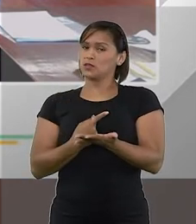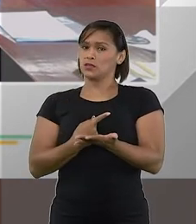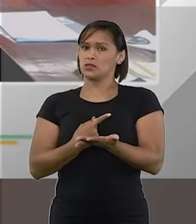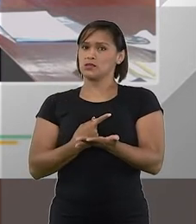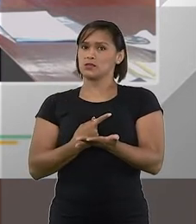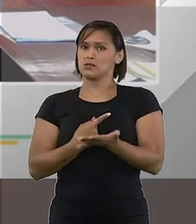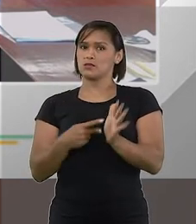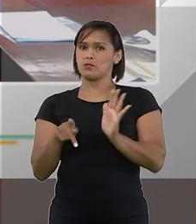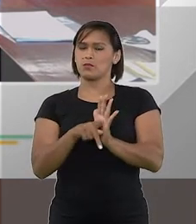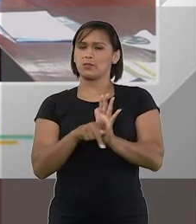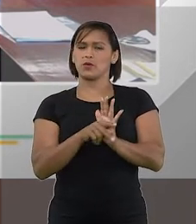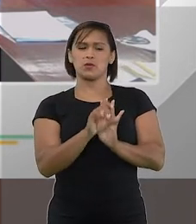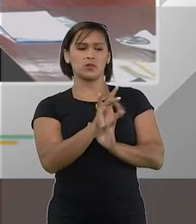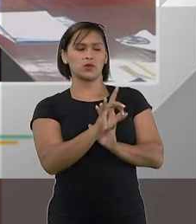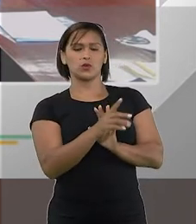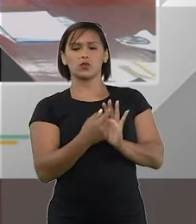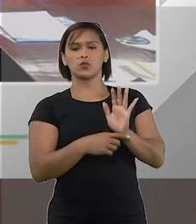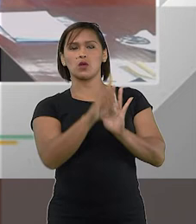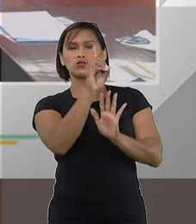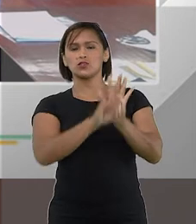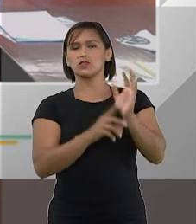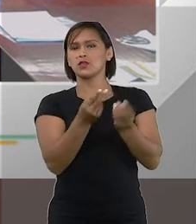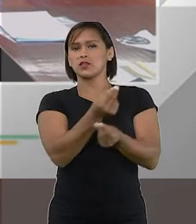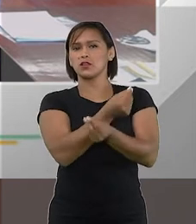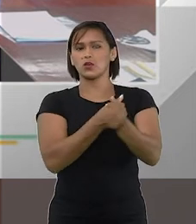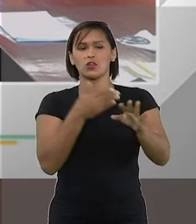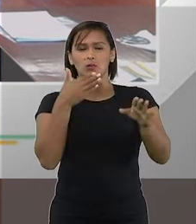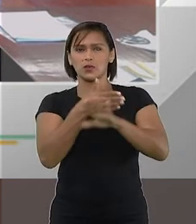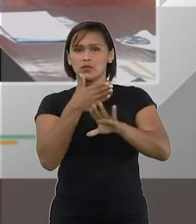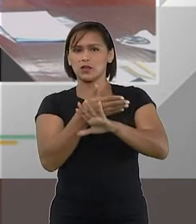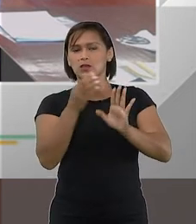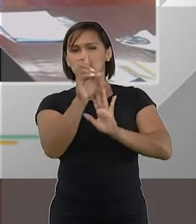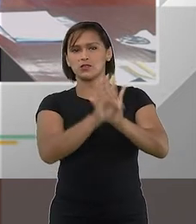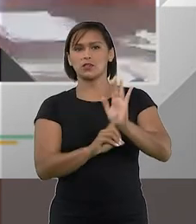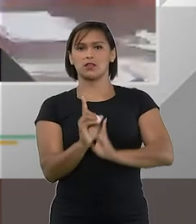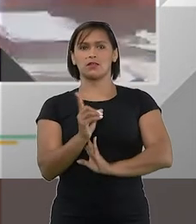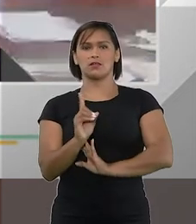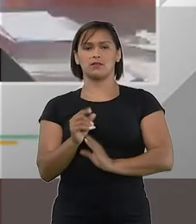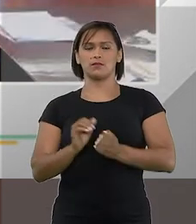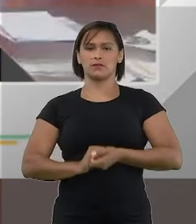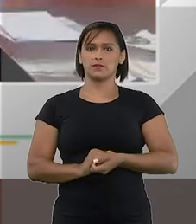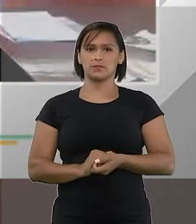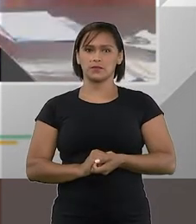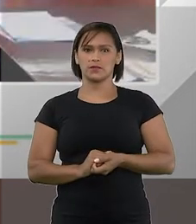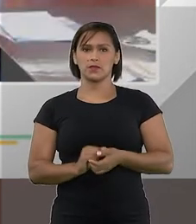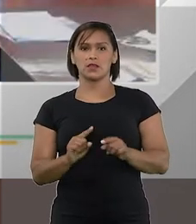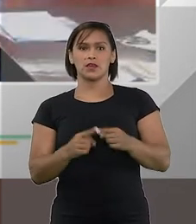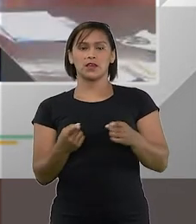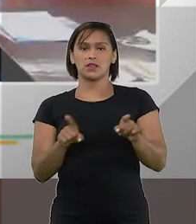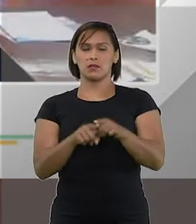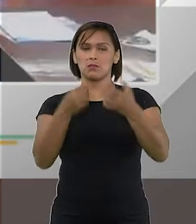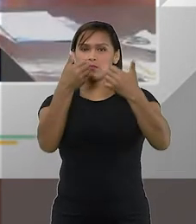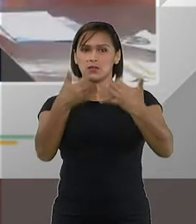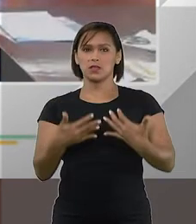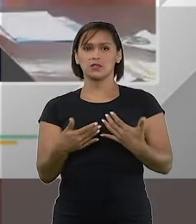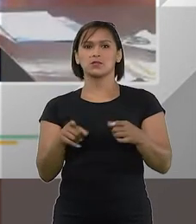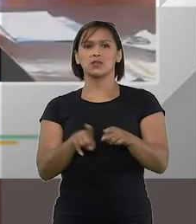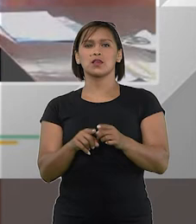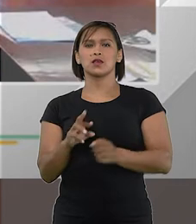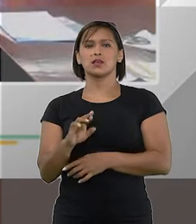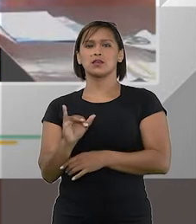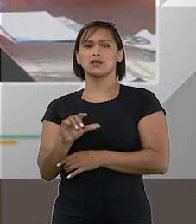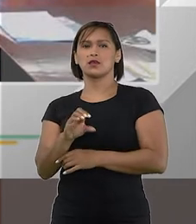é a vertente do direito econômico dentro do direito e tão bem esgrimado por